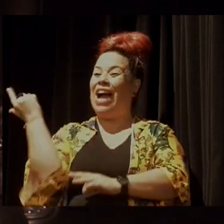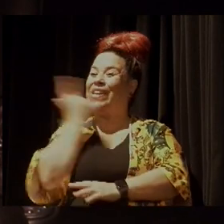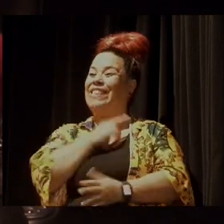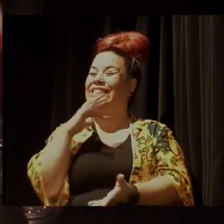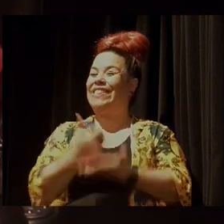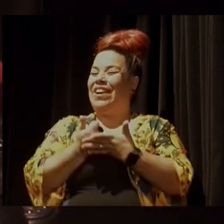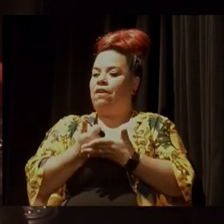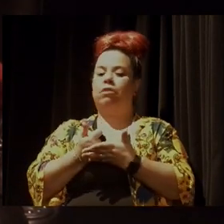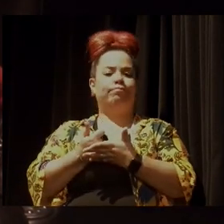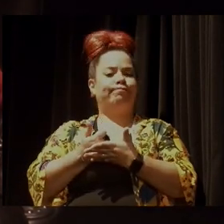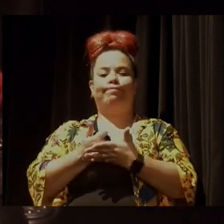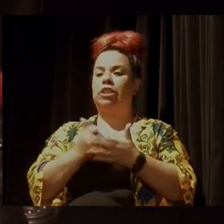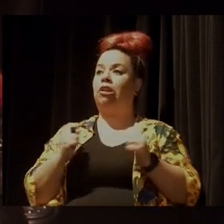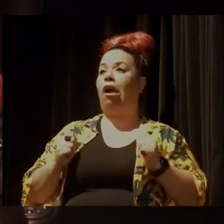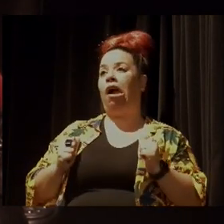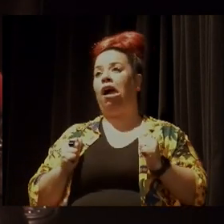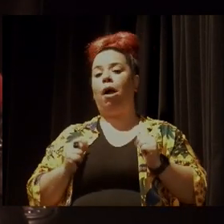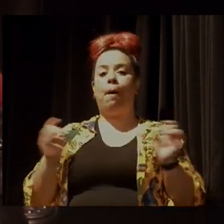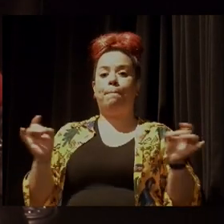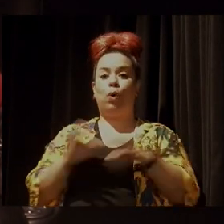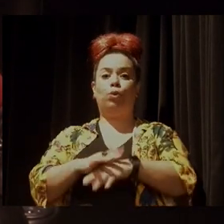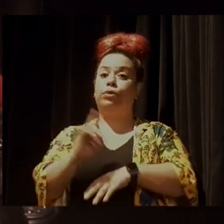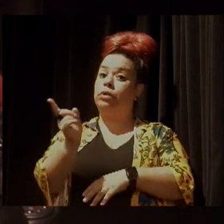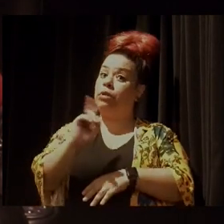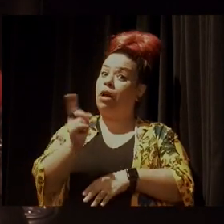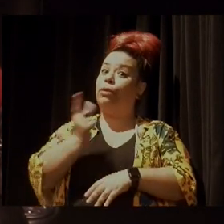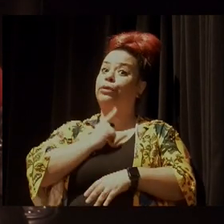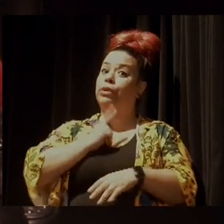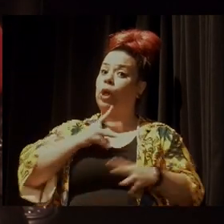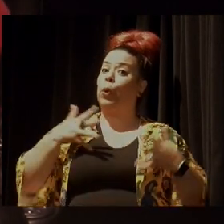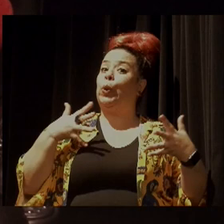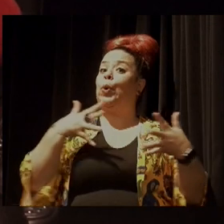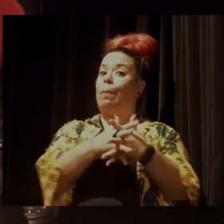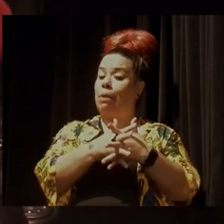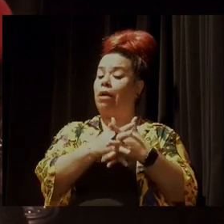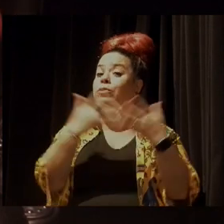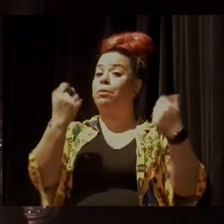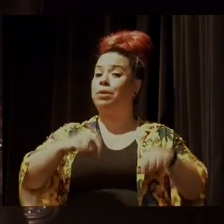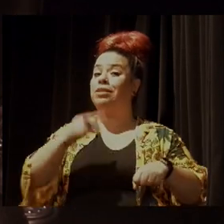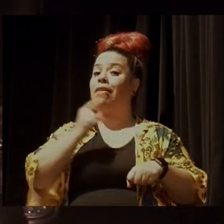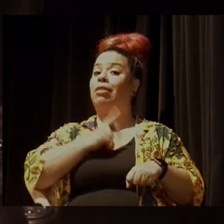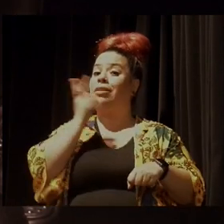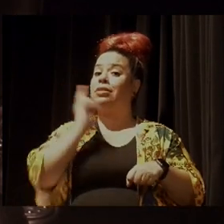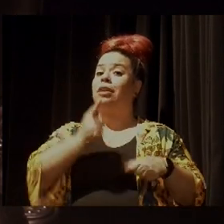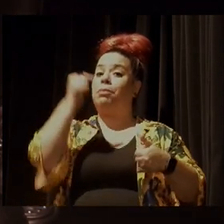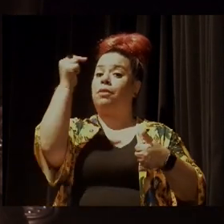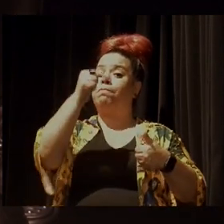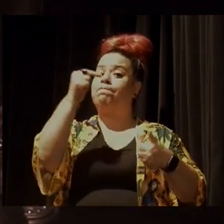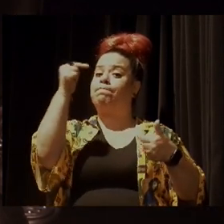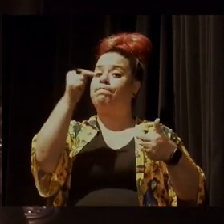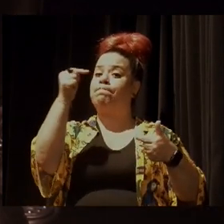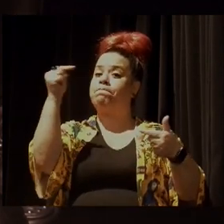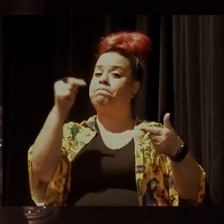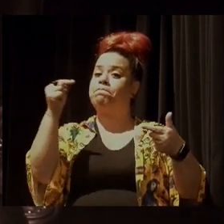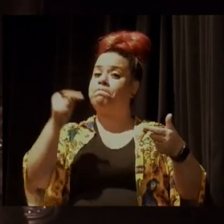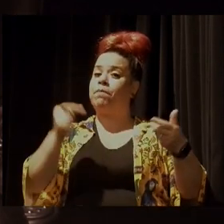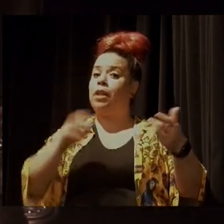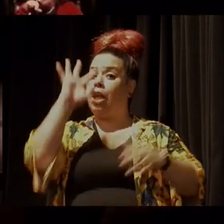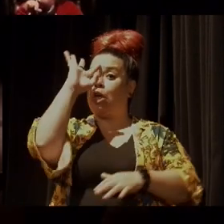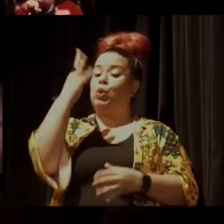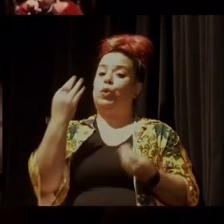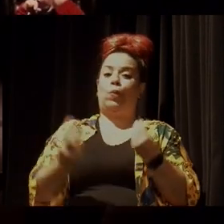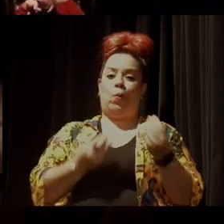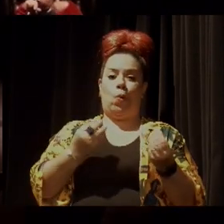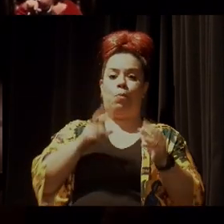E esse problema complexo que a gente está vivendo é um problema que vai exigir cada vez mais soluções, e soluções diferentes,